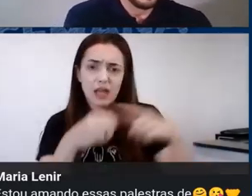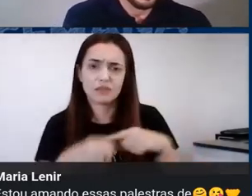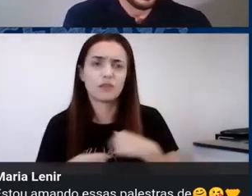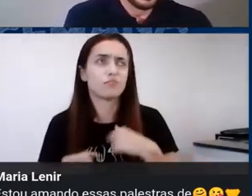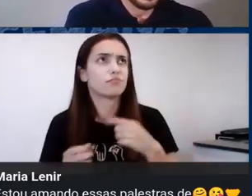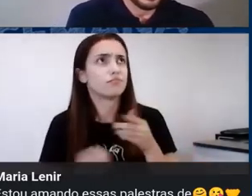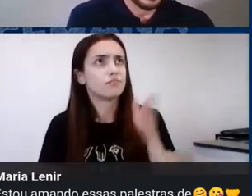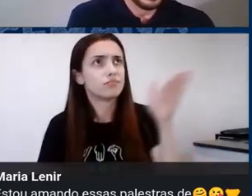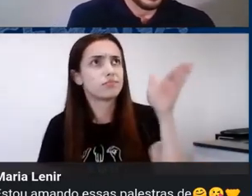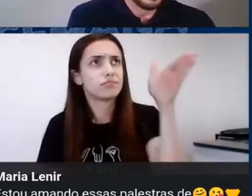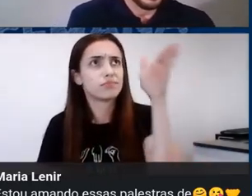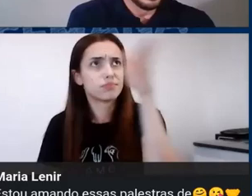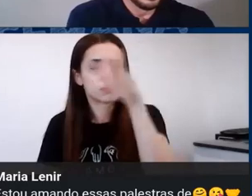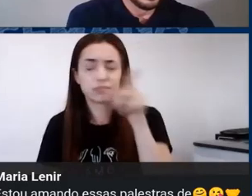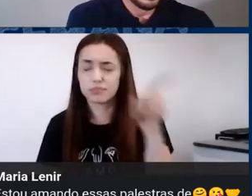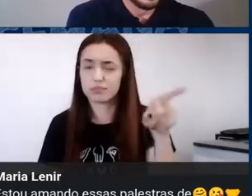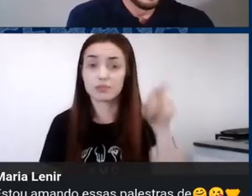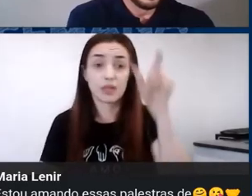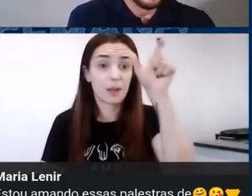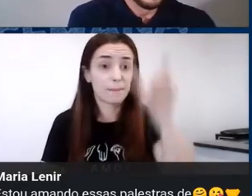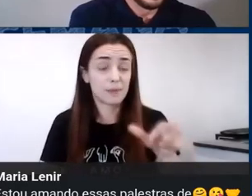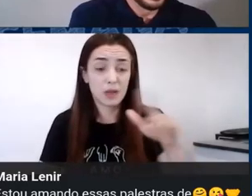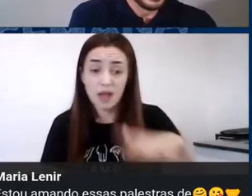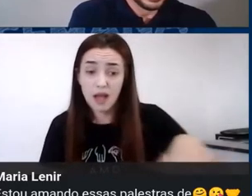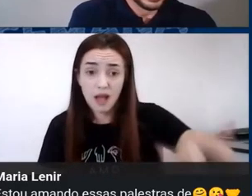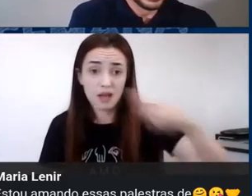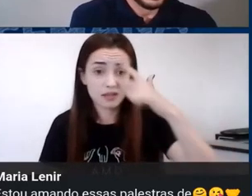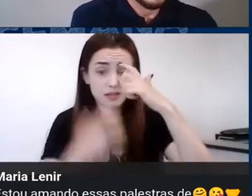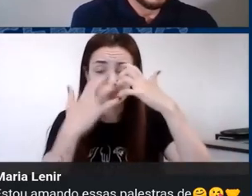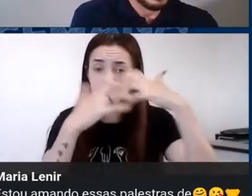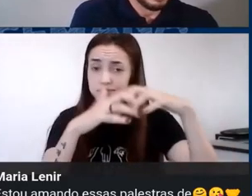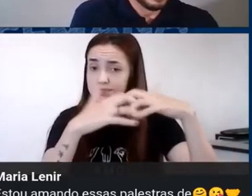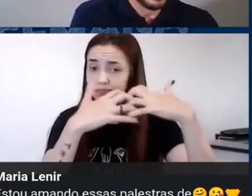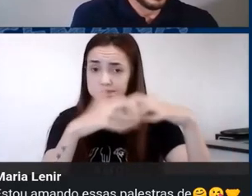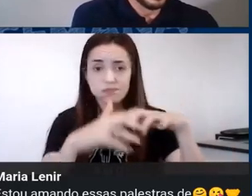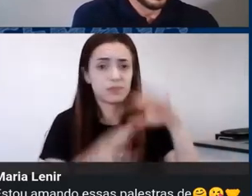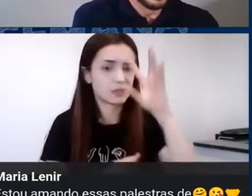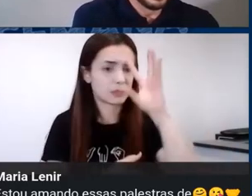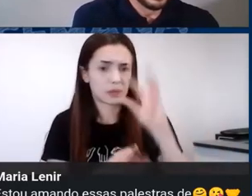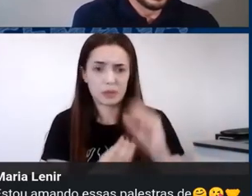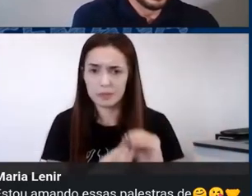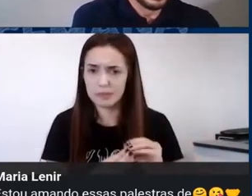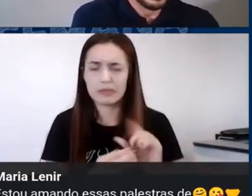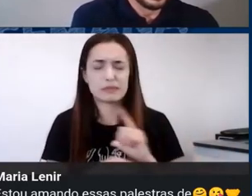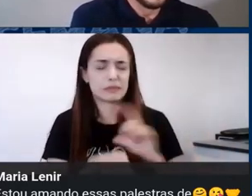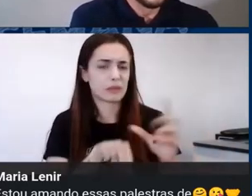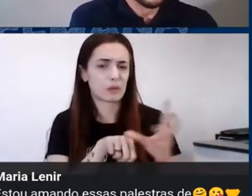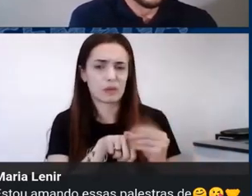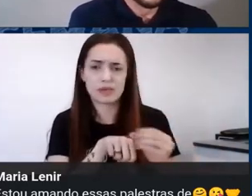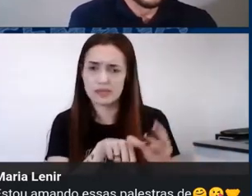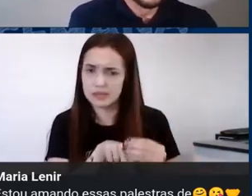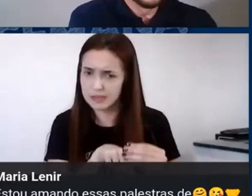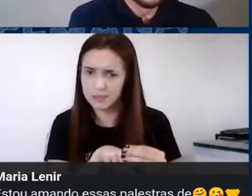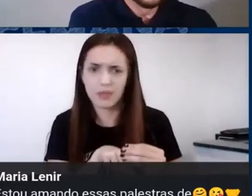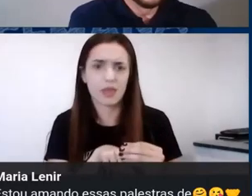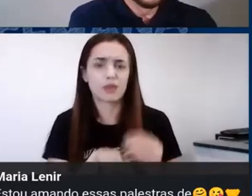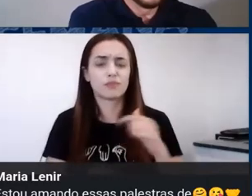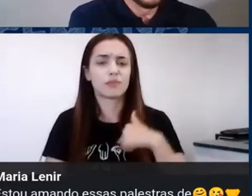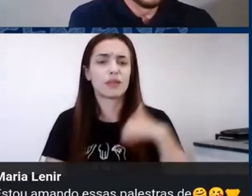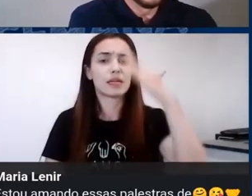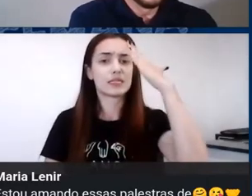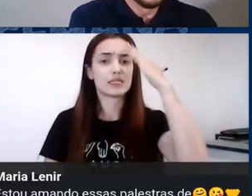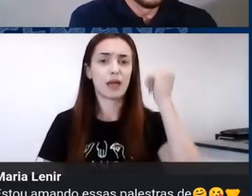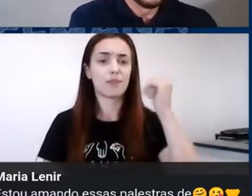neurocientista que entende muito, conhece tudo, mas mais do que uma linguagem acadêmica, ela consegue